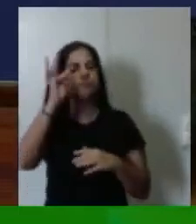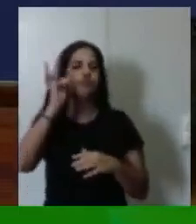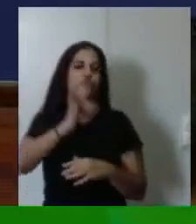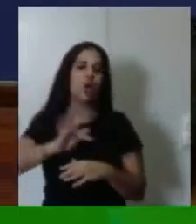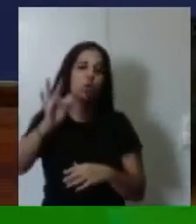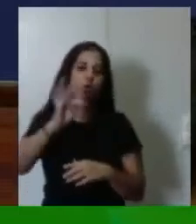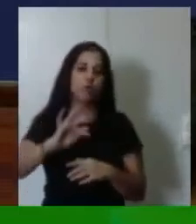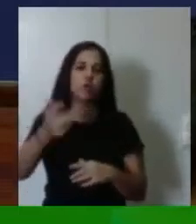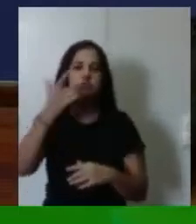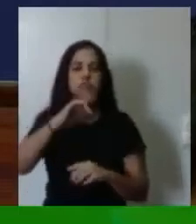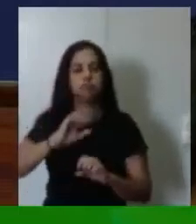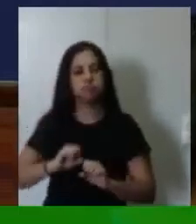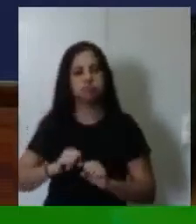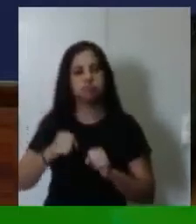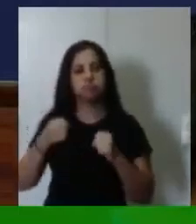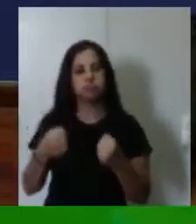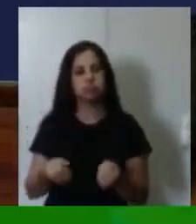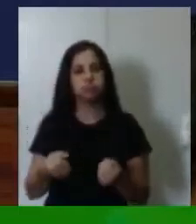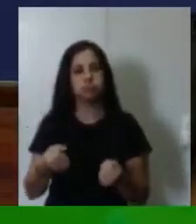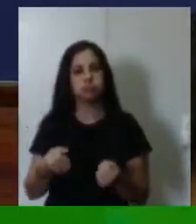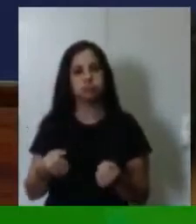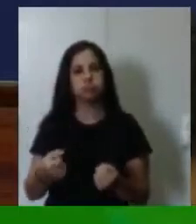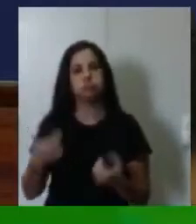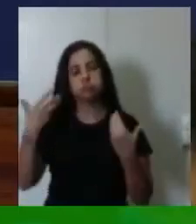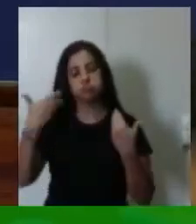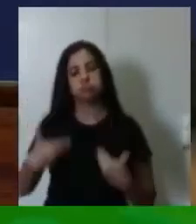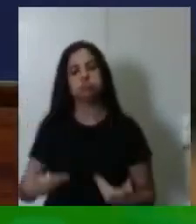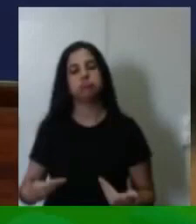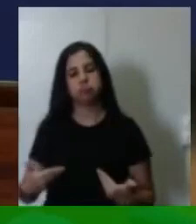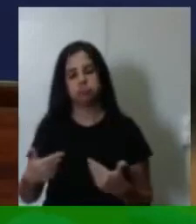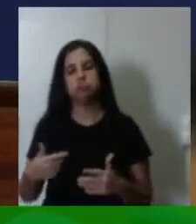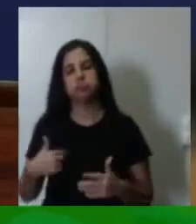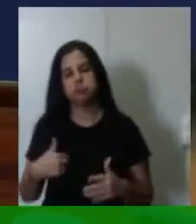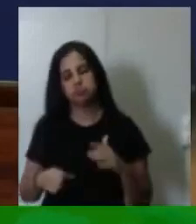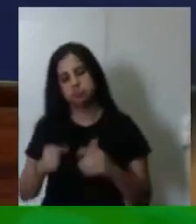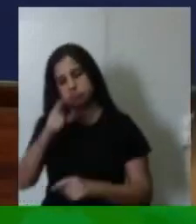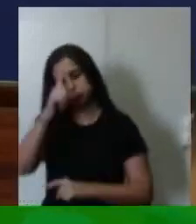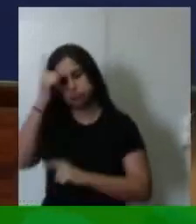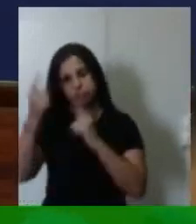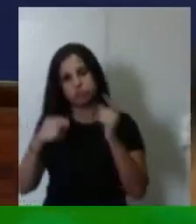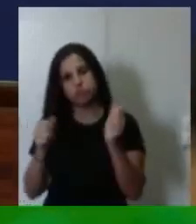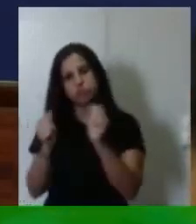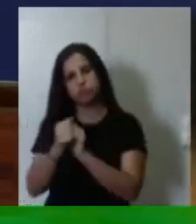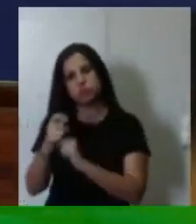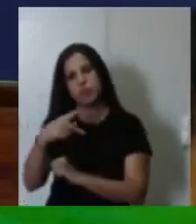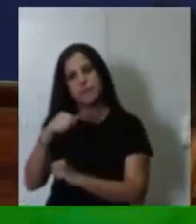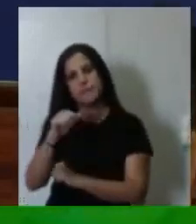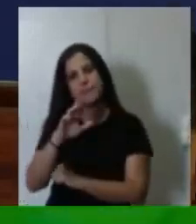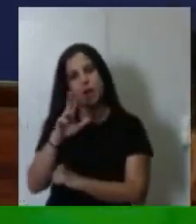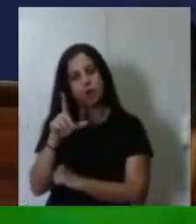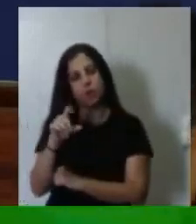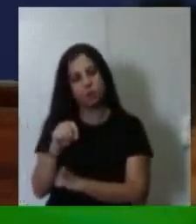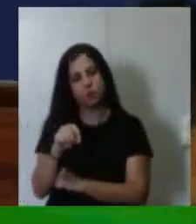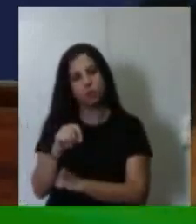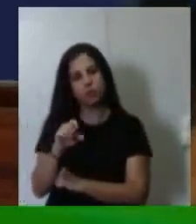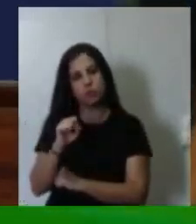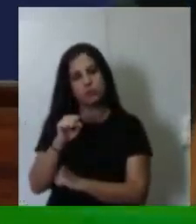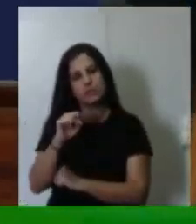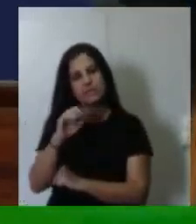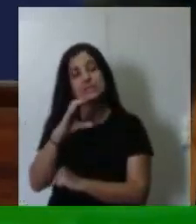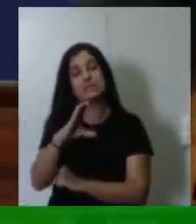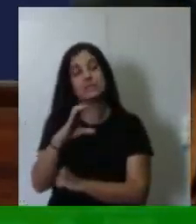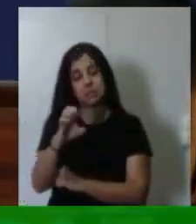força e a luta desse jornalista aqui, para, junto com o professor Paulo César, Paulo César,